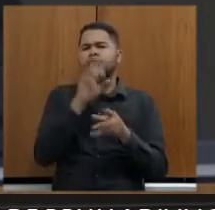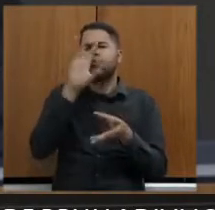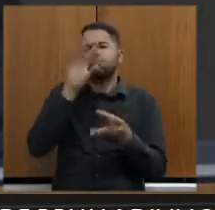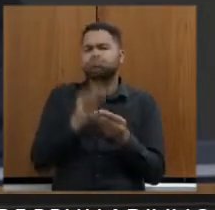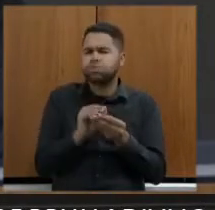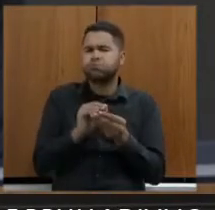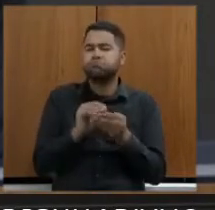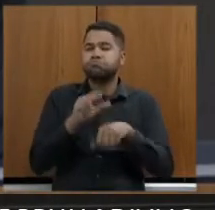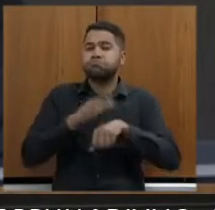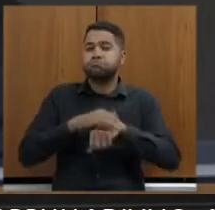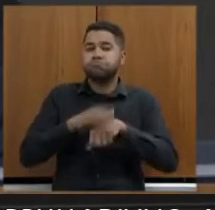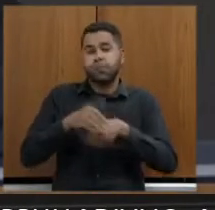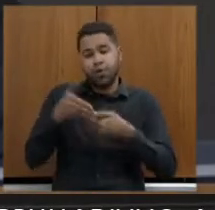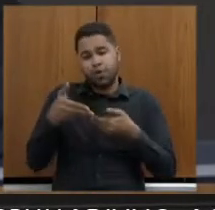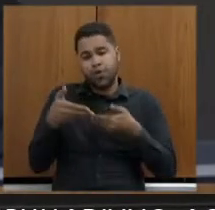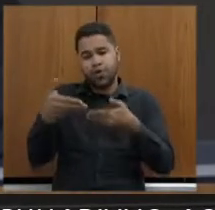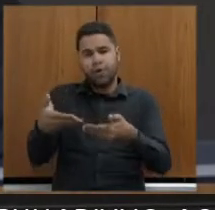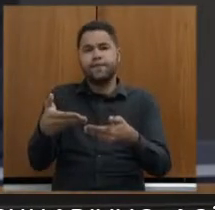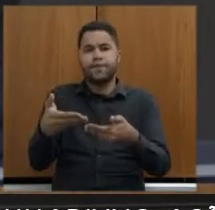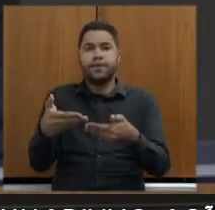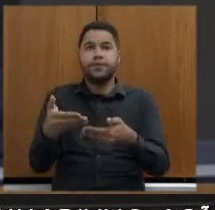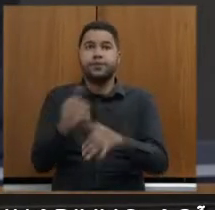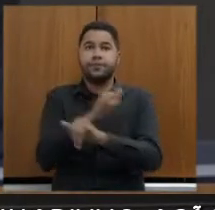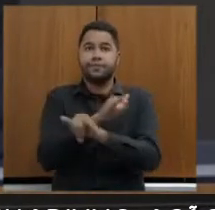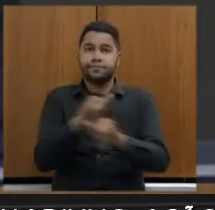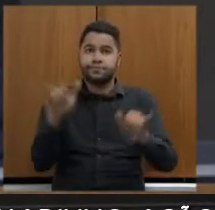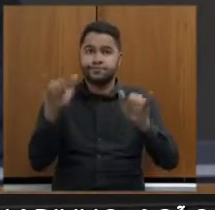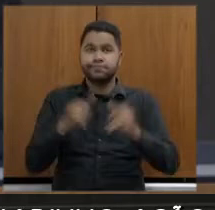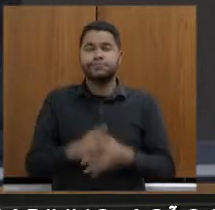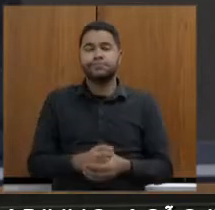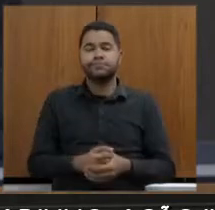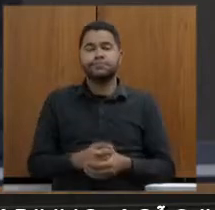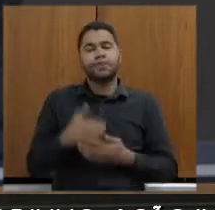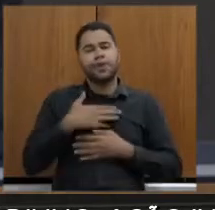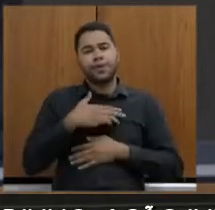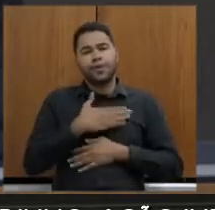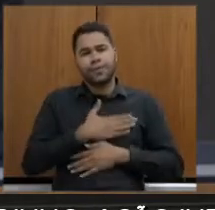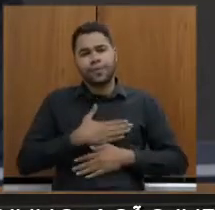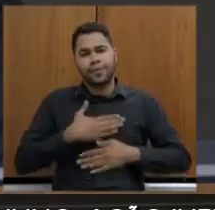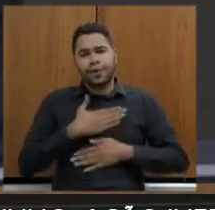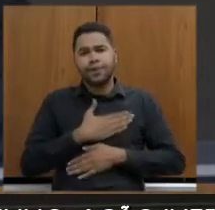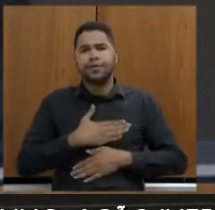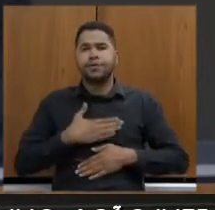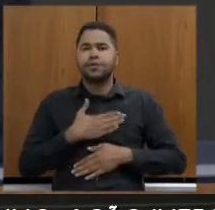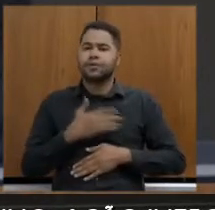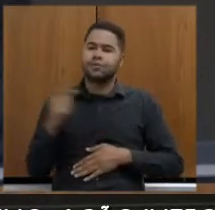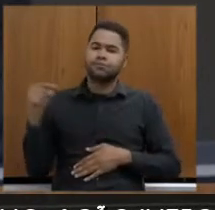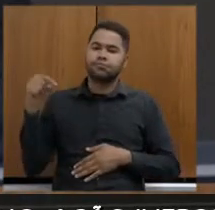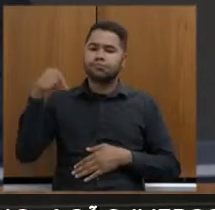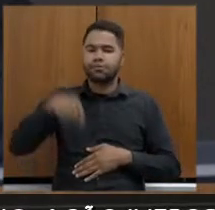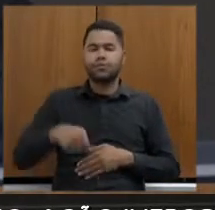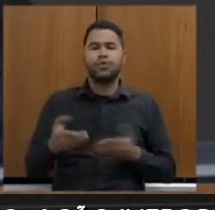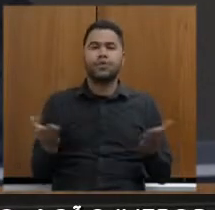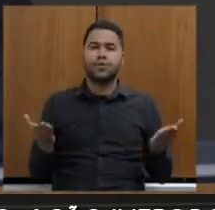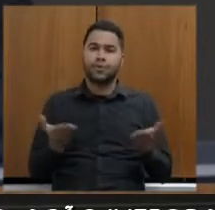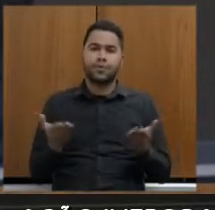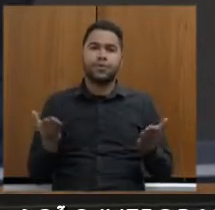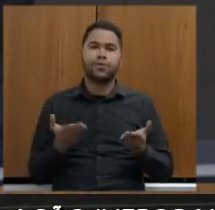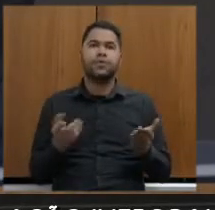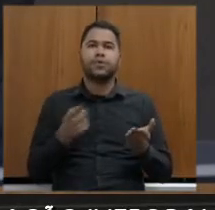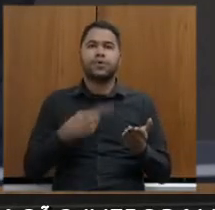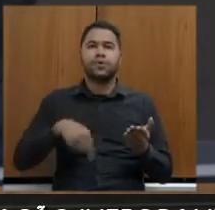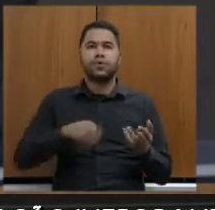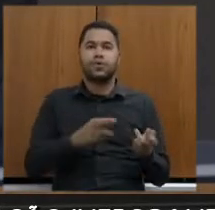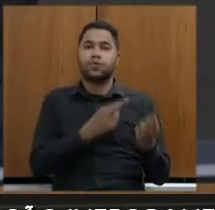a respeito até do convite, inclusive, eu queria dizer que é um prazer e uma honra comparecer a essa casa, é nosso